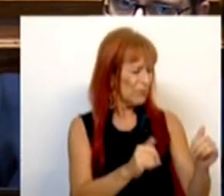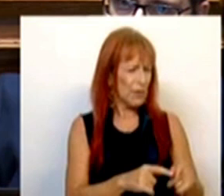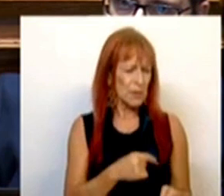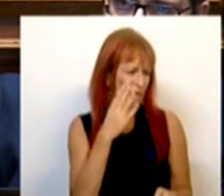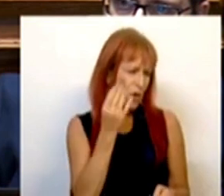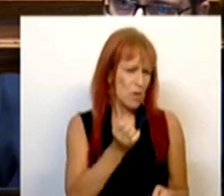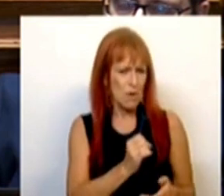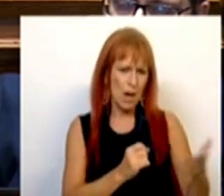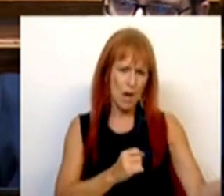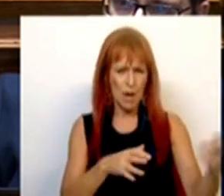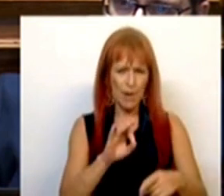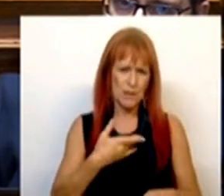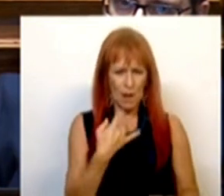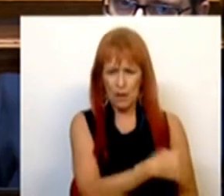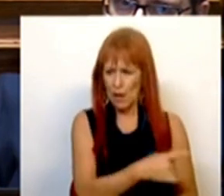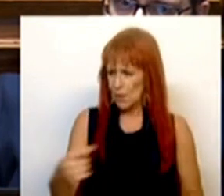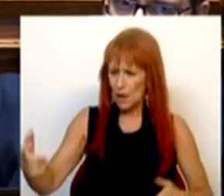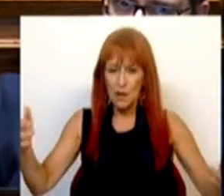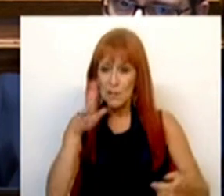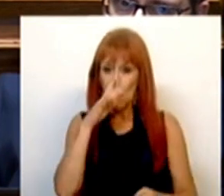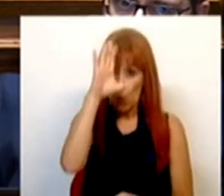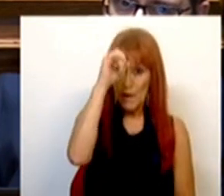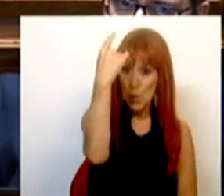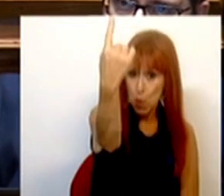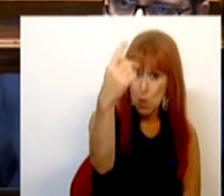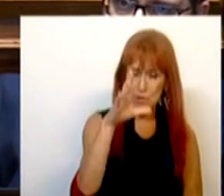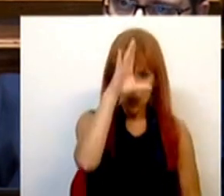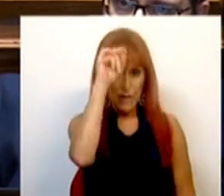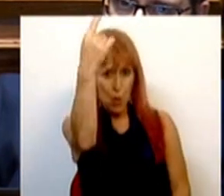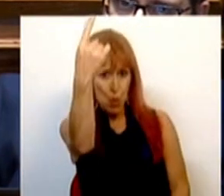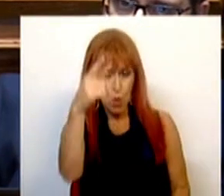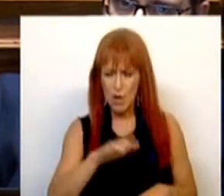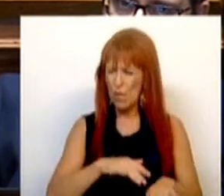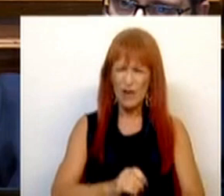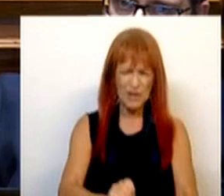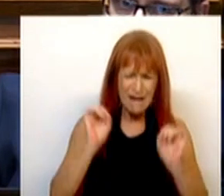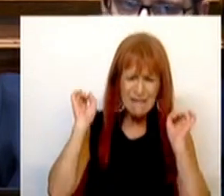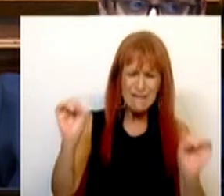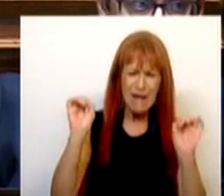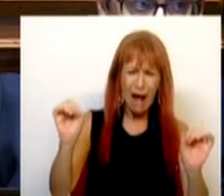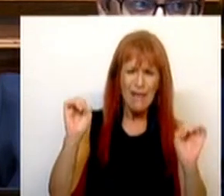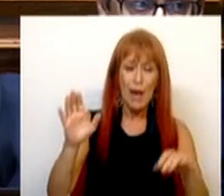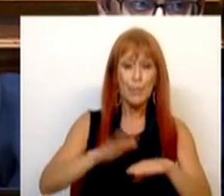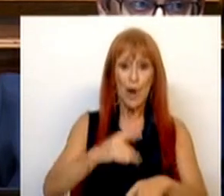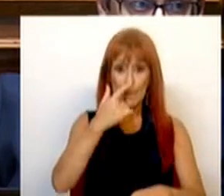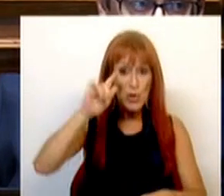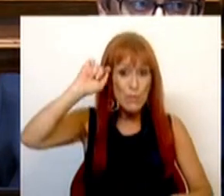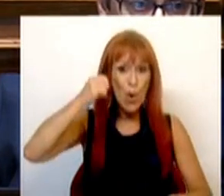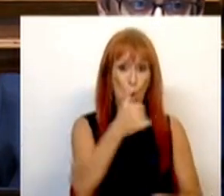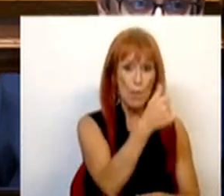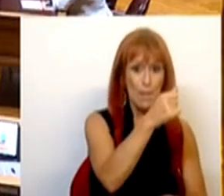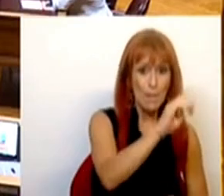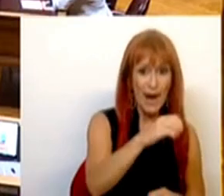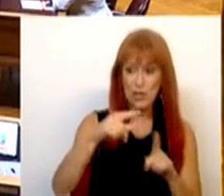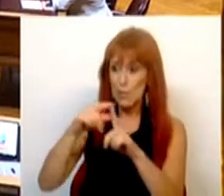desfaçatez por parte do PSD. É que se houve um Governo, um Governo que não fez literalmente nada relativamente aos usados do BES e do